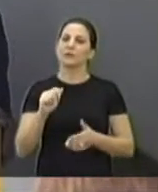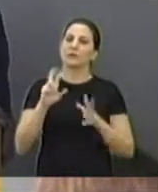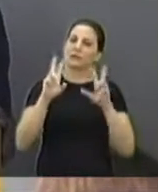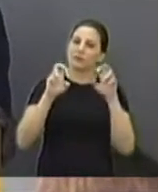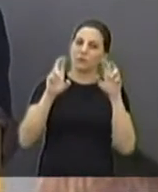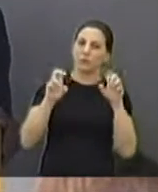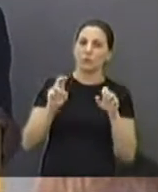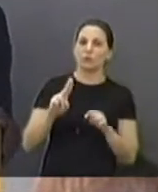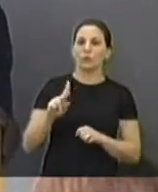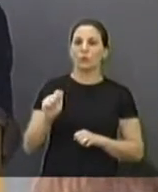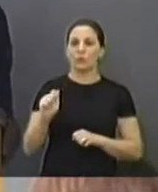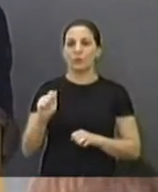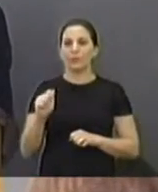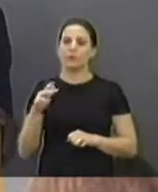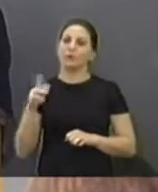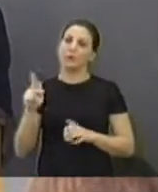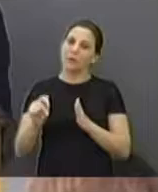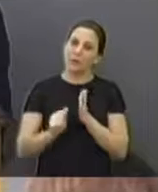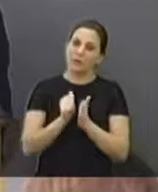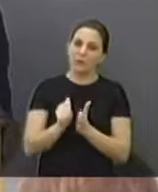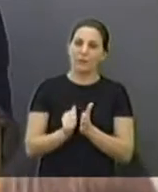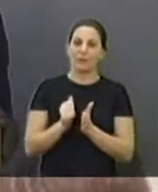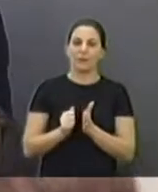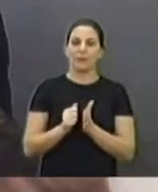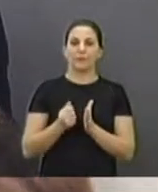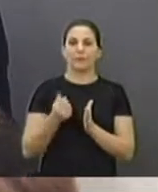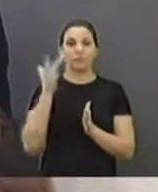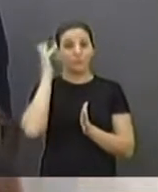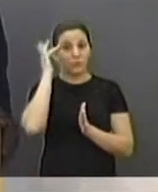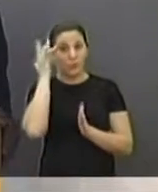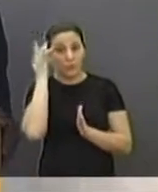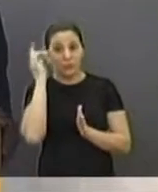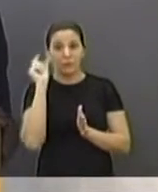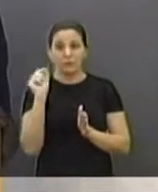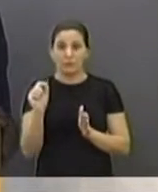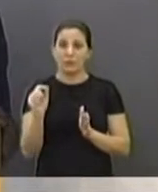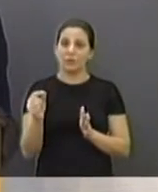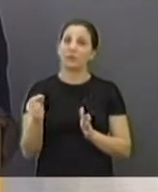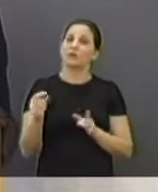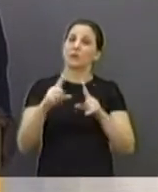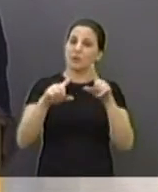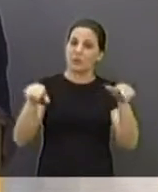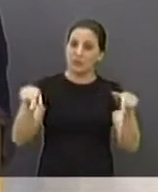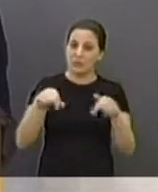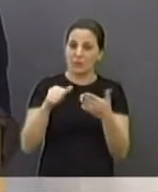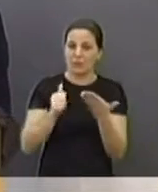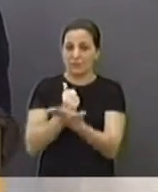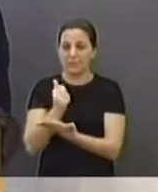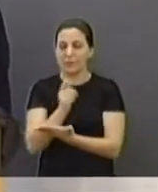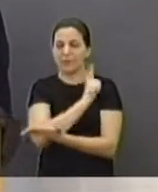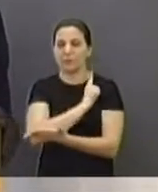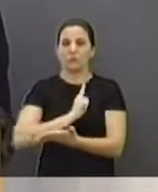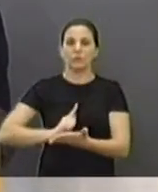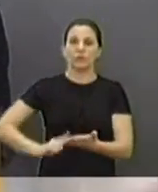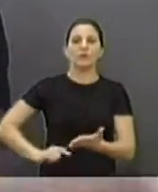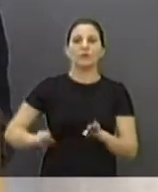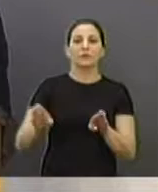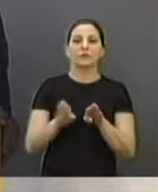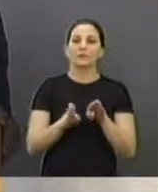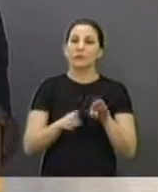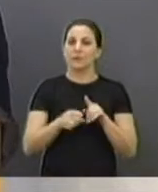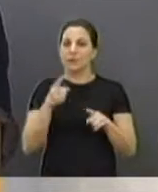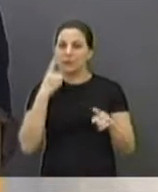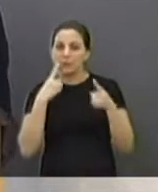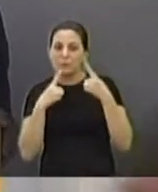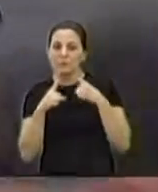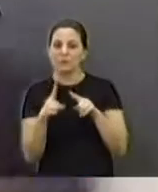às rupas da nossa cidade. Eu acho que não só o meu gabinete, até da base governista, recebe reclamações da